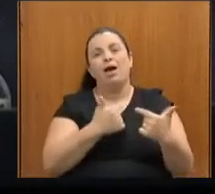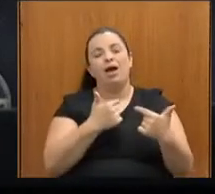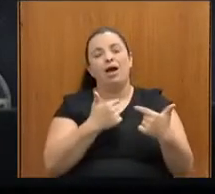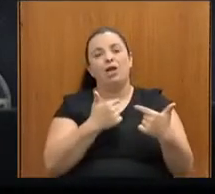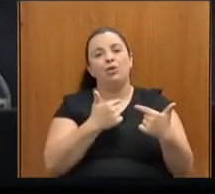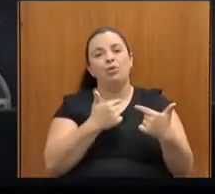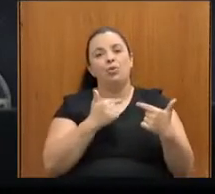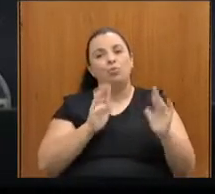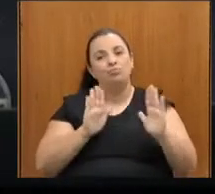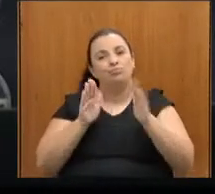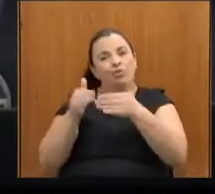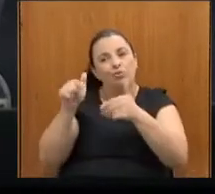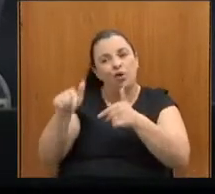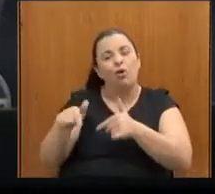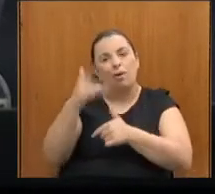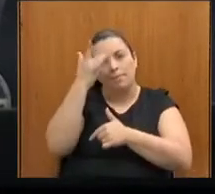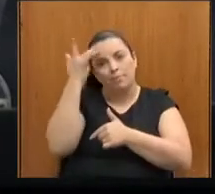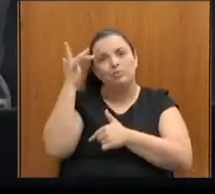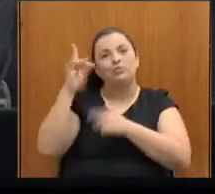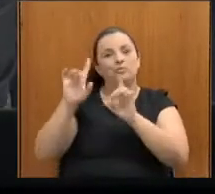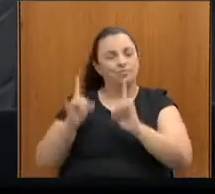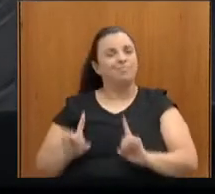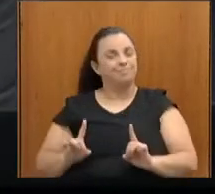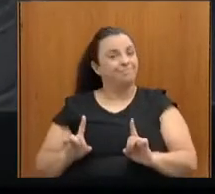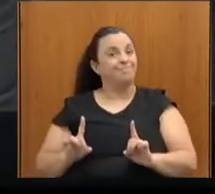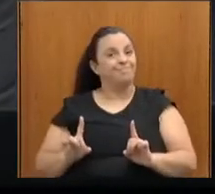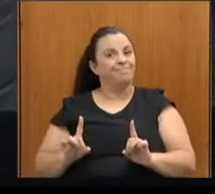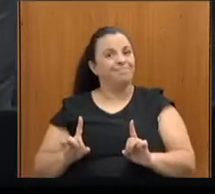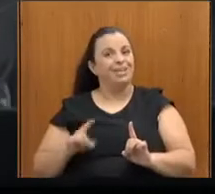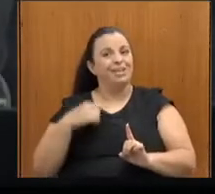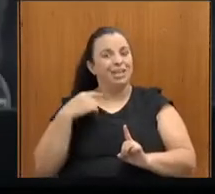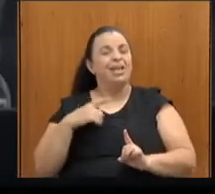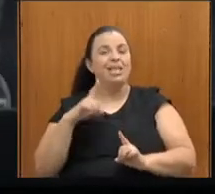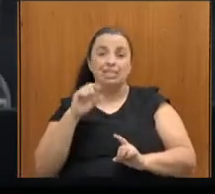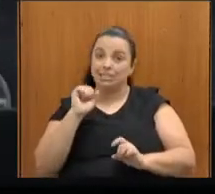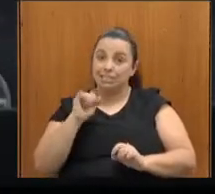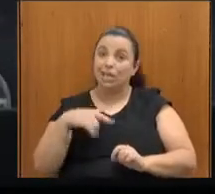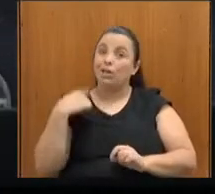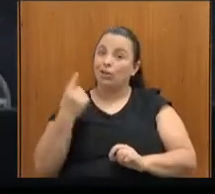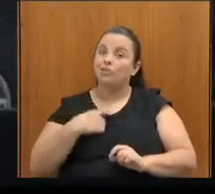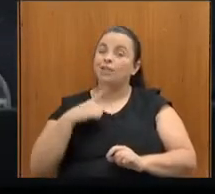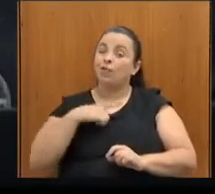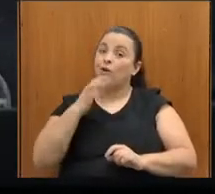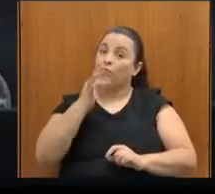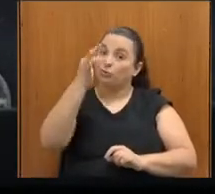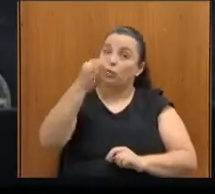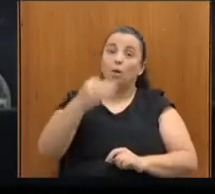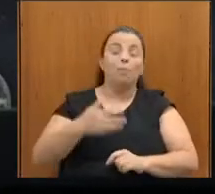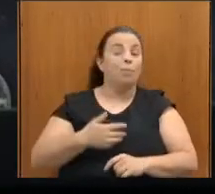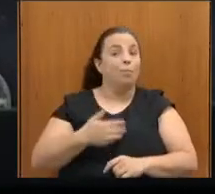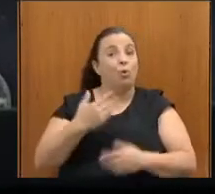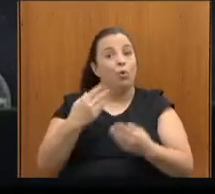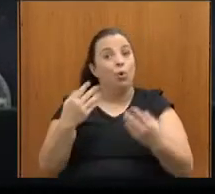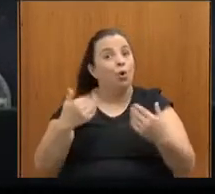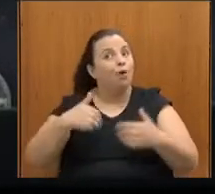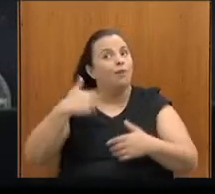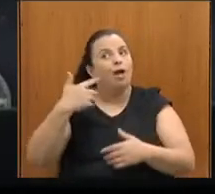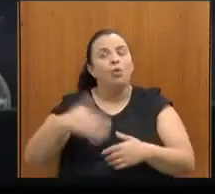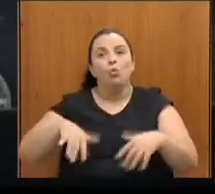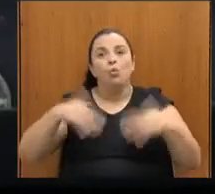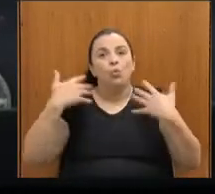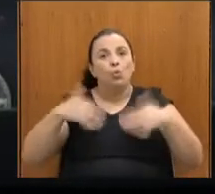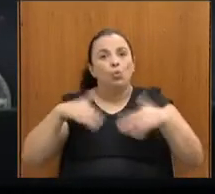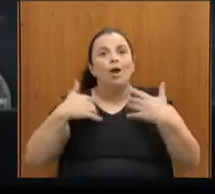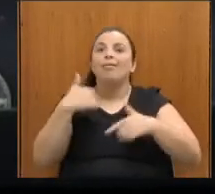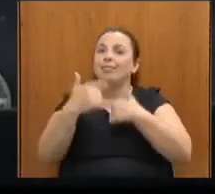dessa importante causa. E pode ter certeza que temos muito trabalho pela frente, não do Willio? A gente sempre, toda semana se fala ou alguma demanda